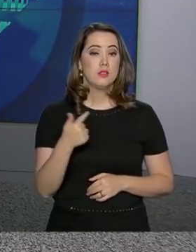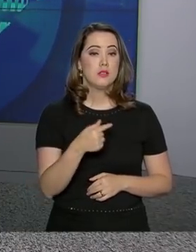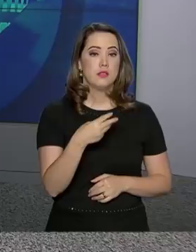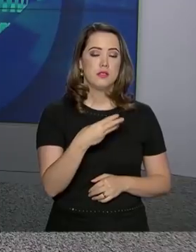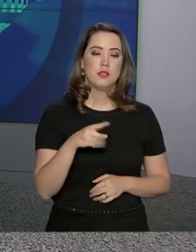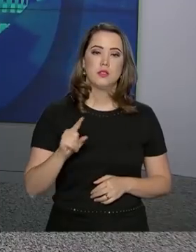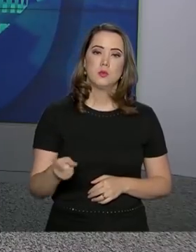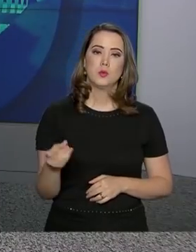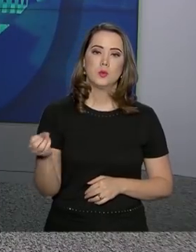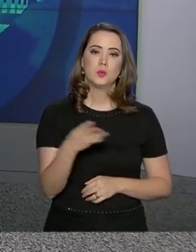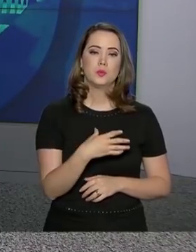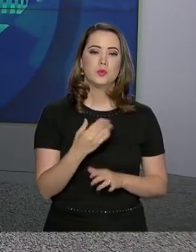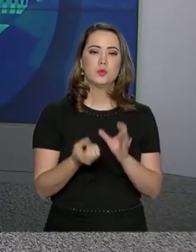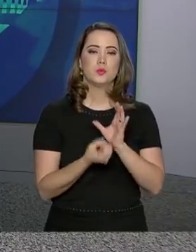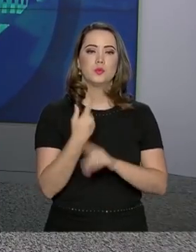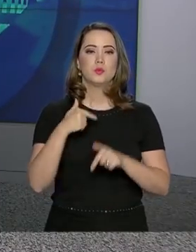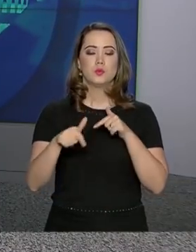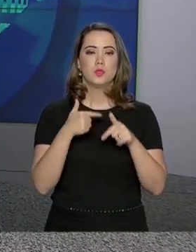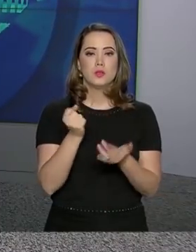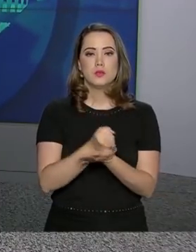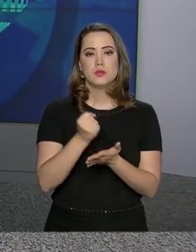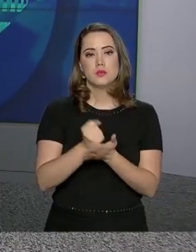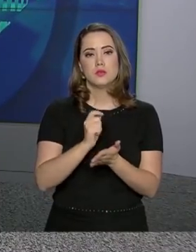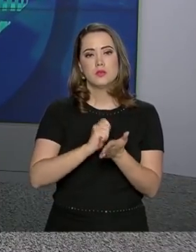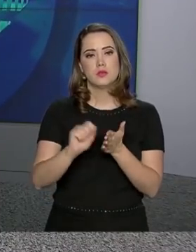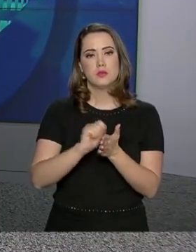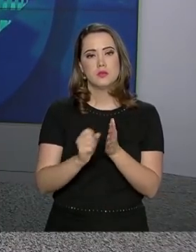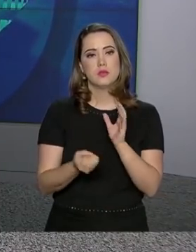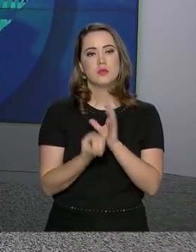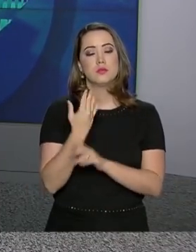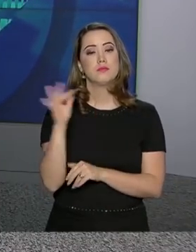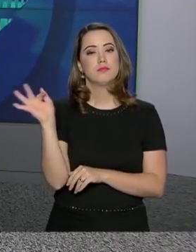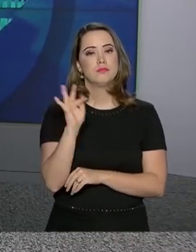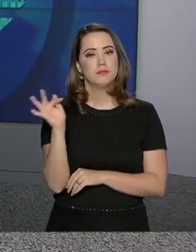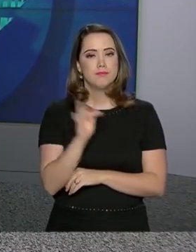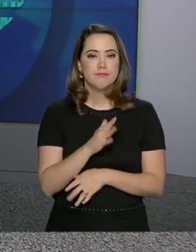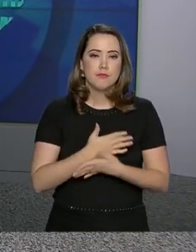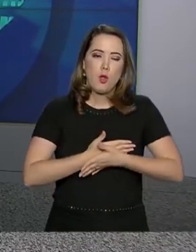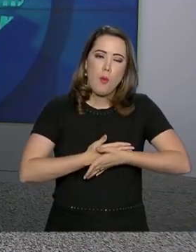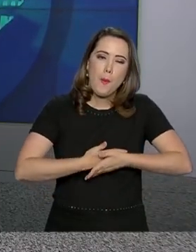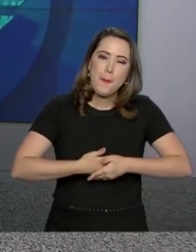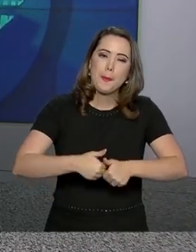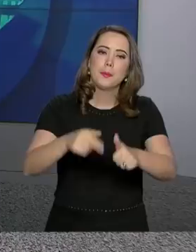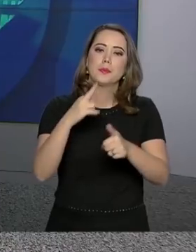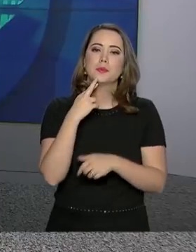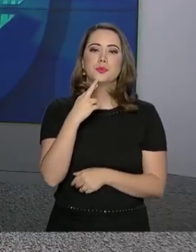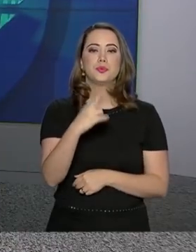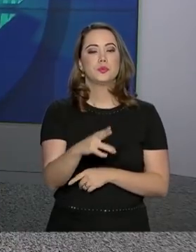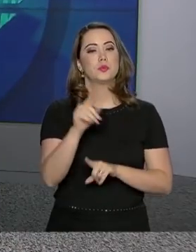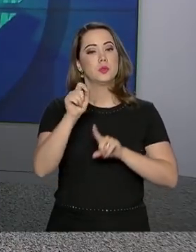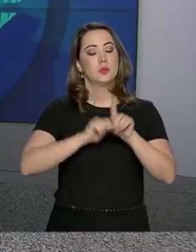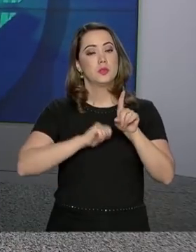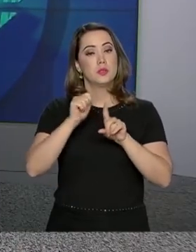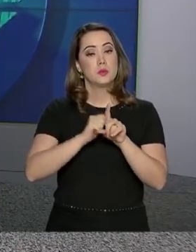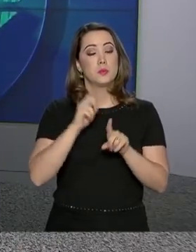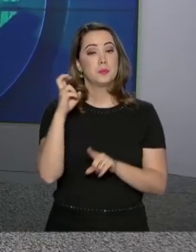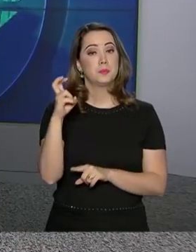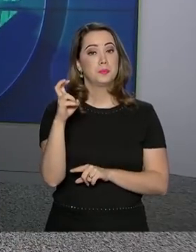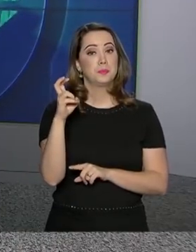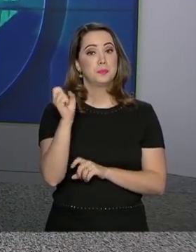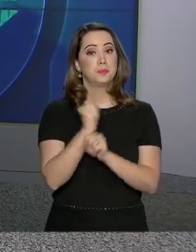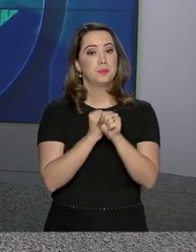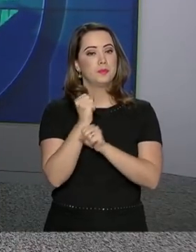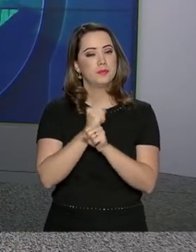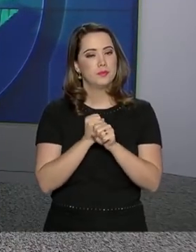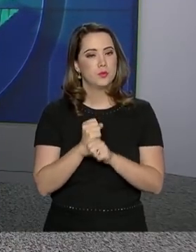173 mil novos postos de trabalho com carteira assinada foram criados em fevereiro. É o melhor resultado para o mês em cinco